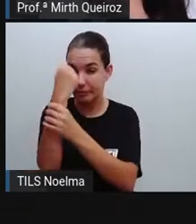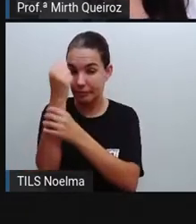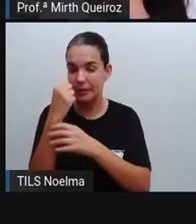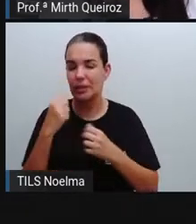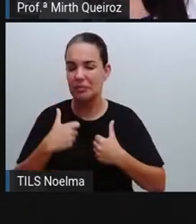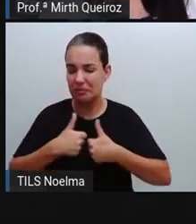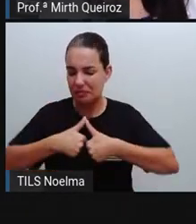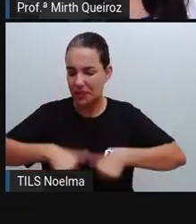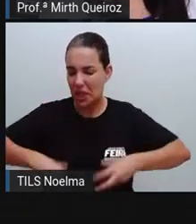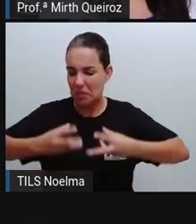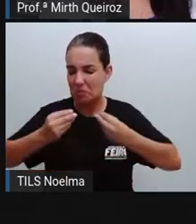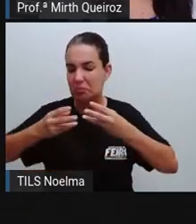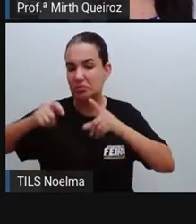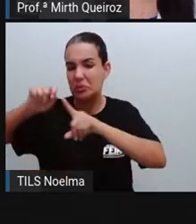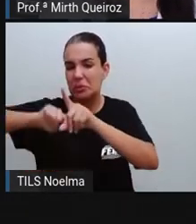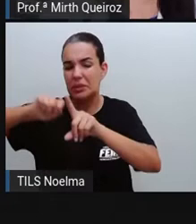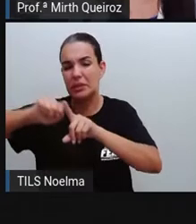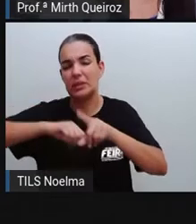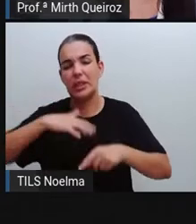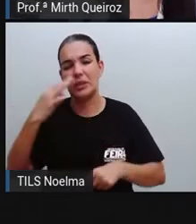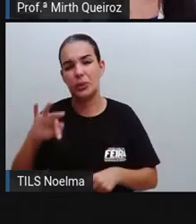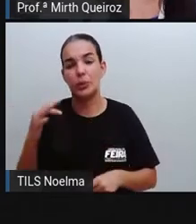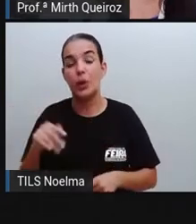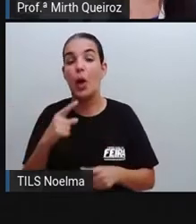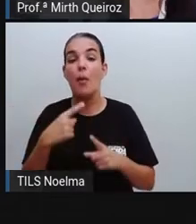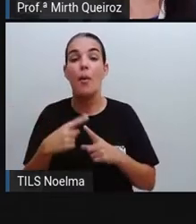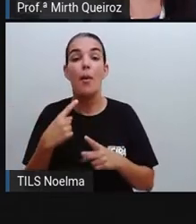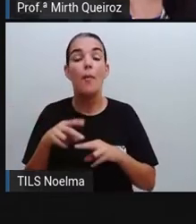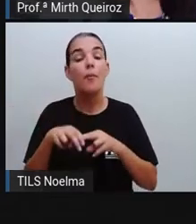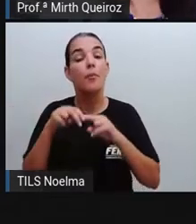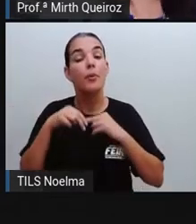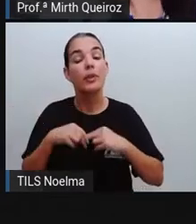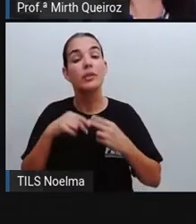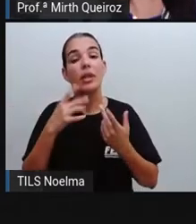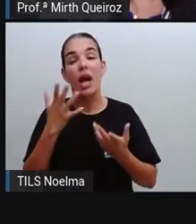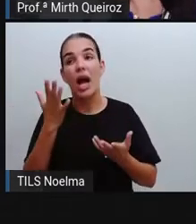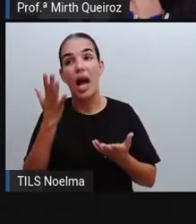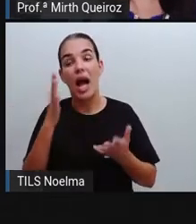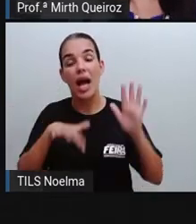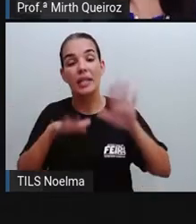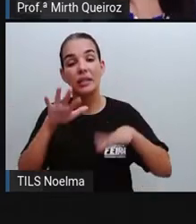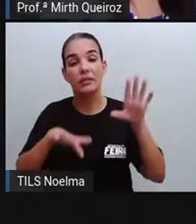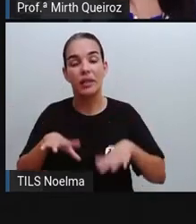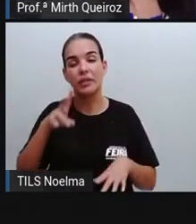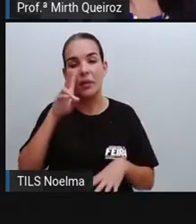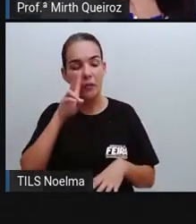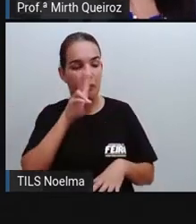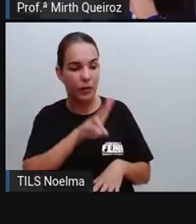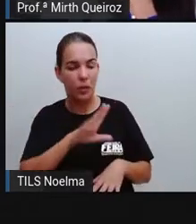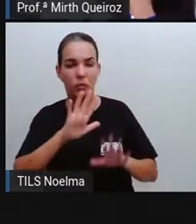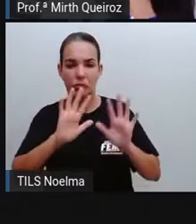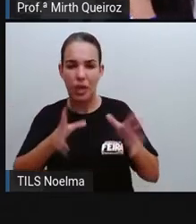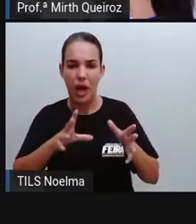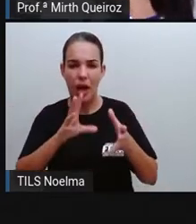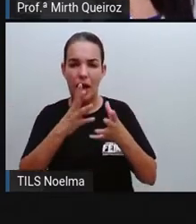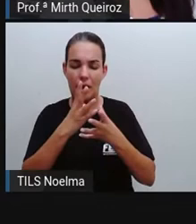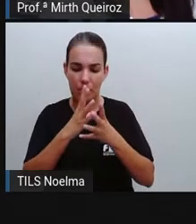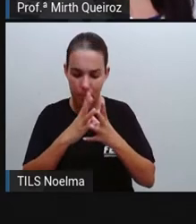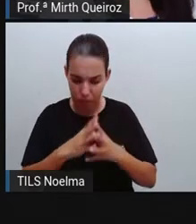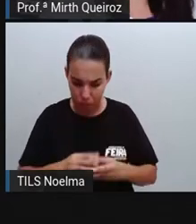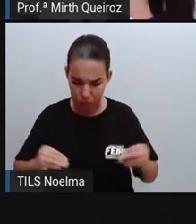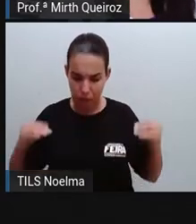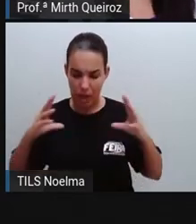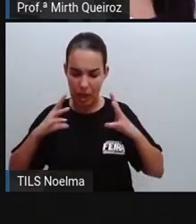vários meses. Por isso que é comum a gente ver algumas pessoas que tiveram chikungunya, elas já se curaram aí do vírus da